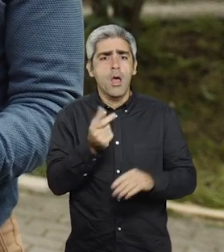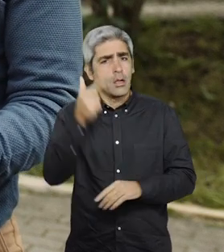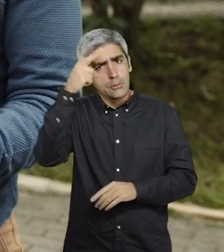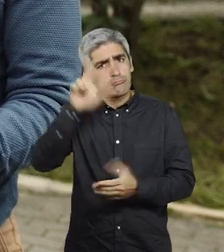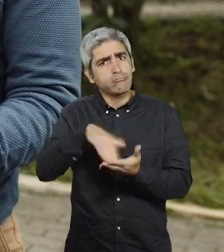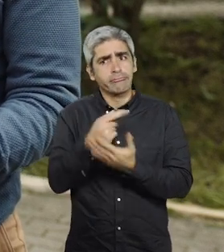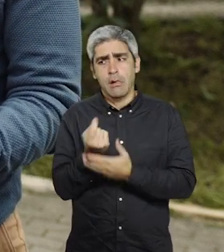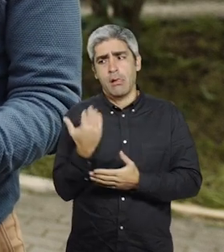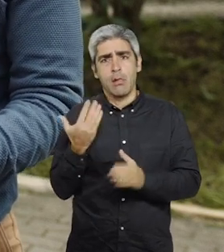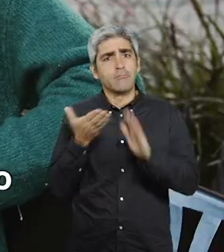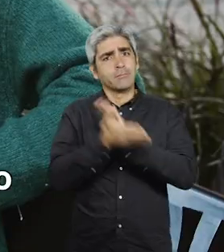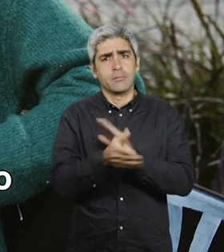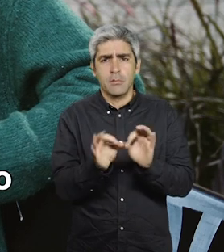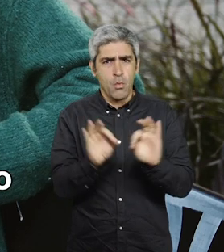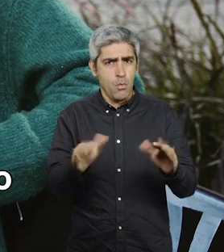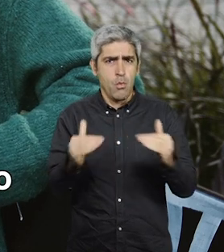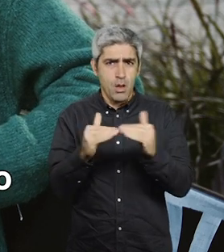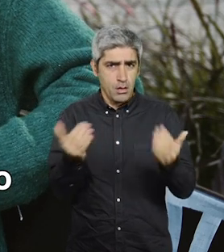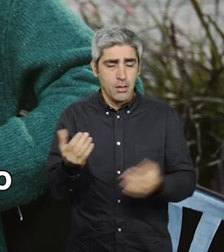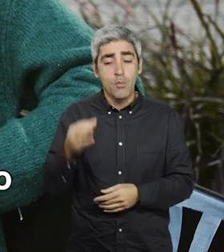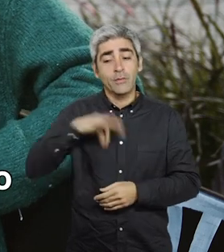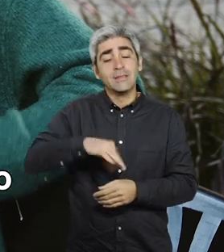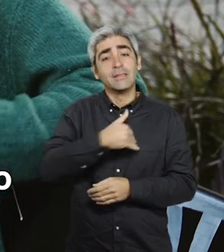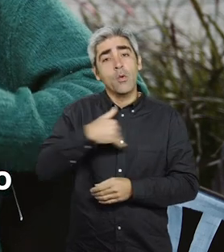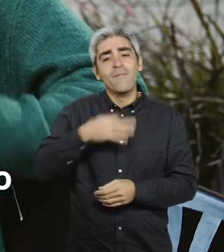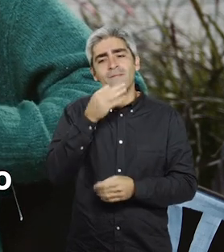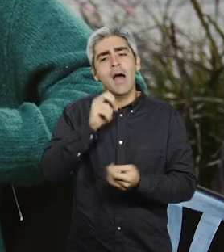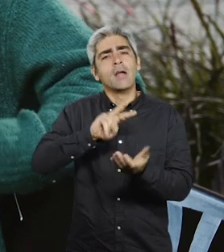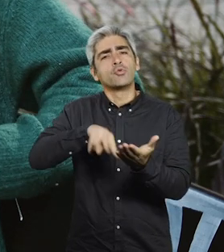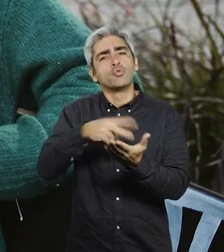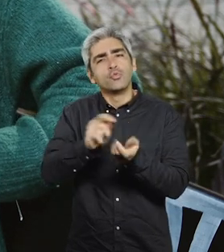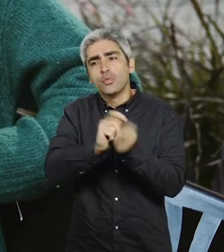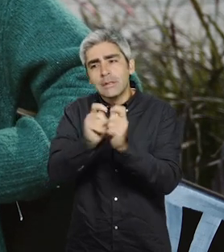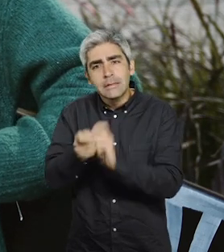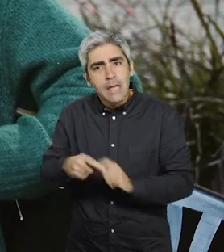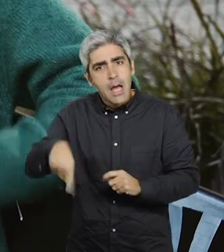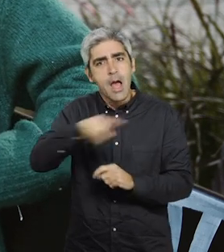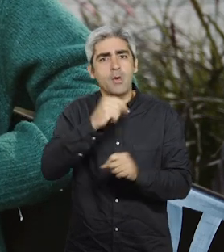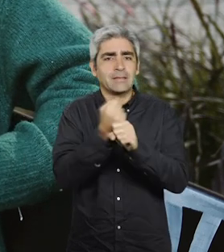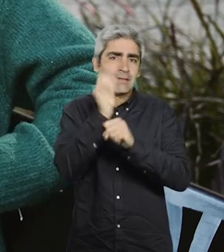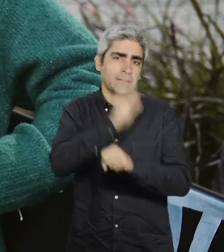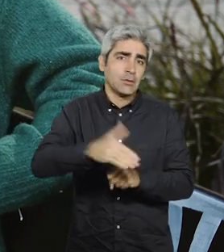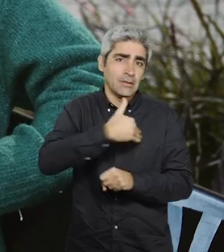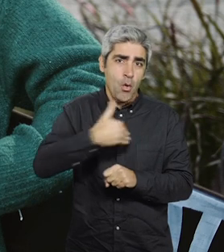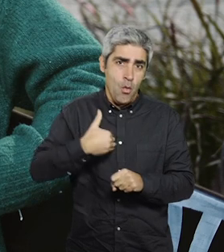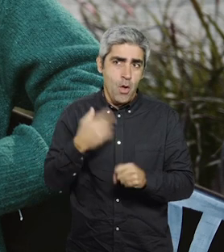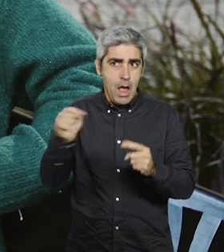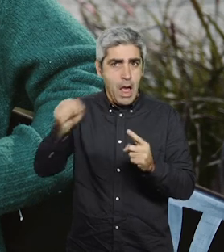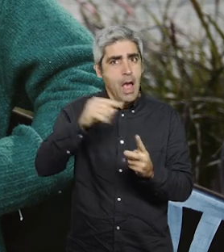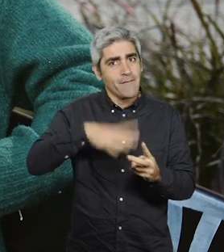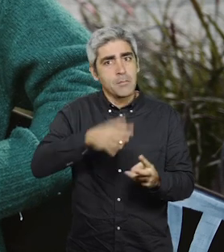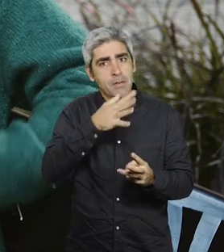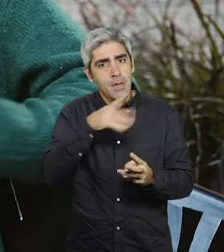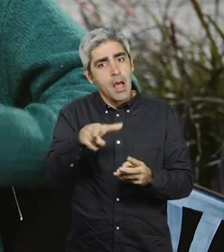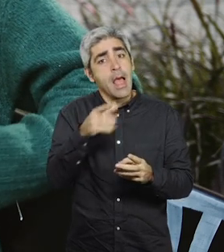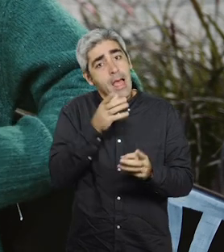que ganha um enfermeiro recém-licenciado. Os profissionais de saúde, quando falam numa reestruturação do Serviço Nacional de Saúde, falam exatamente